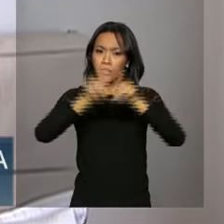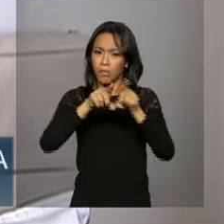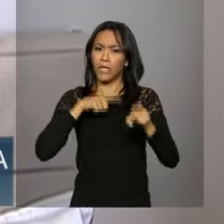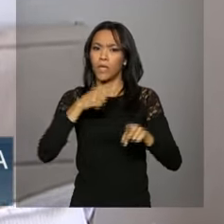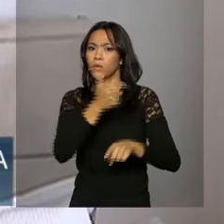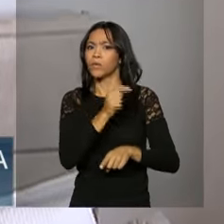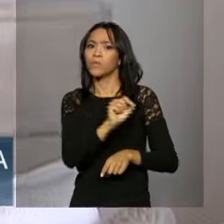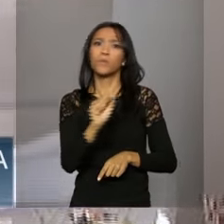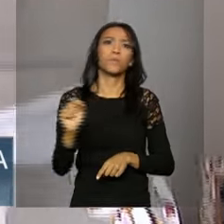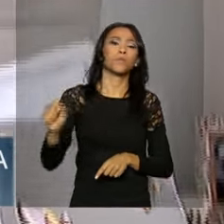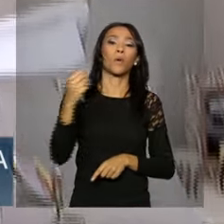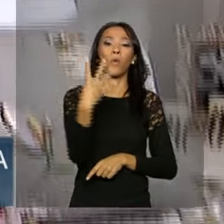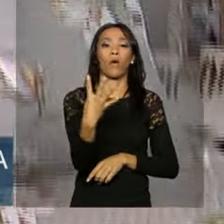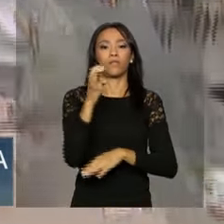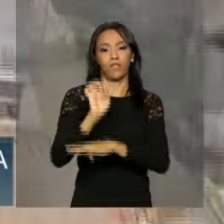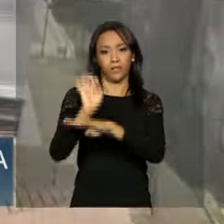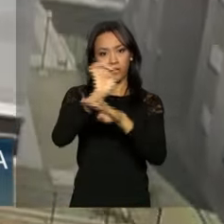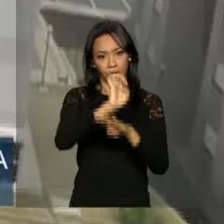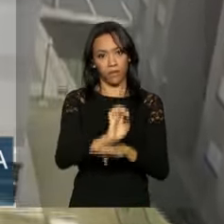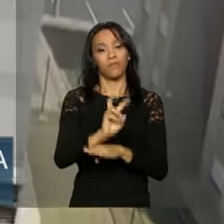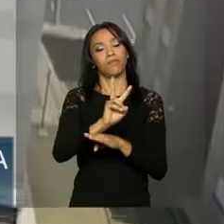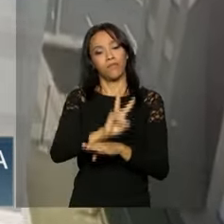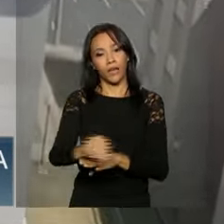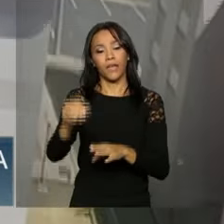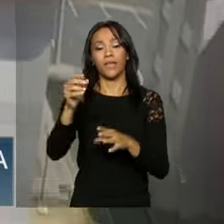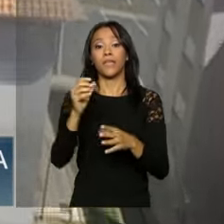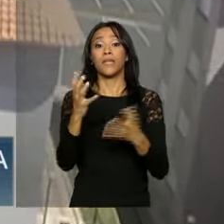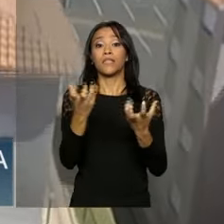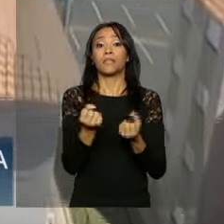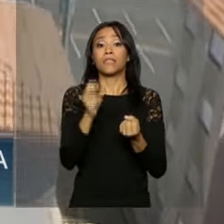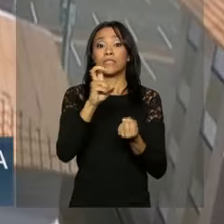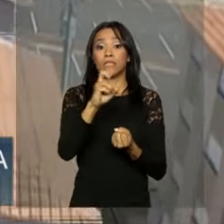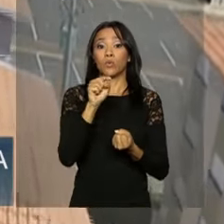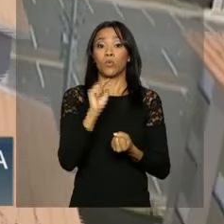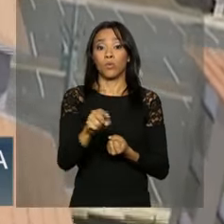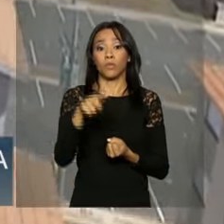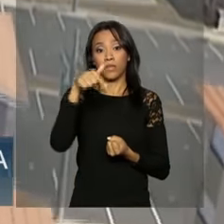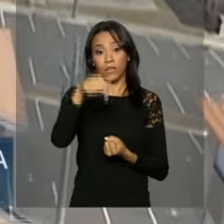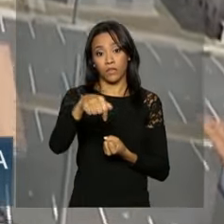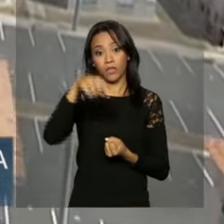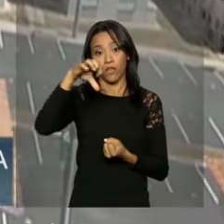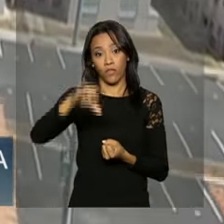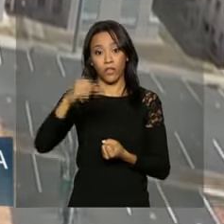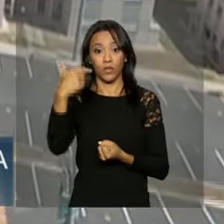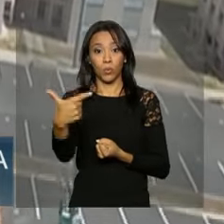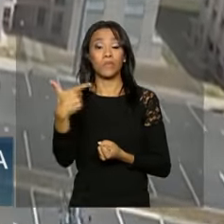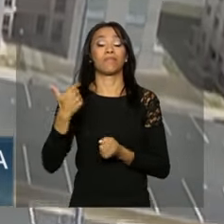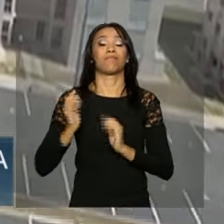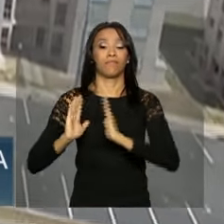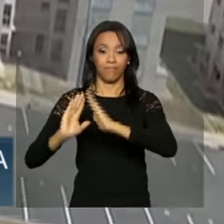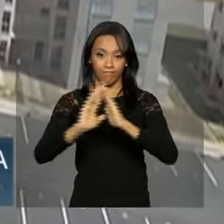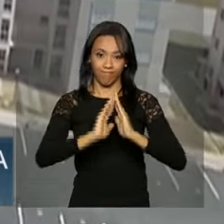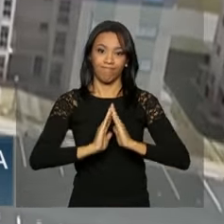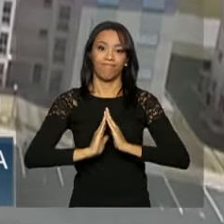quatro estados vão receber 5.792 unidades.